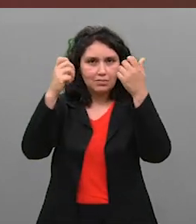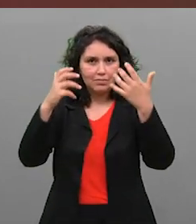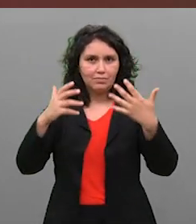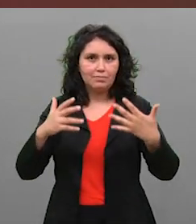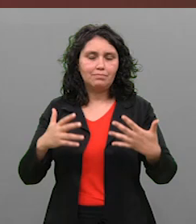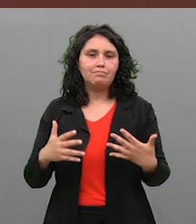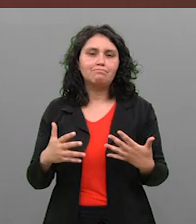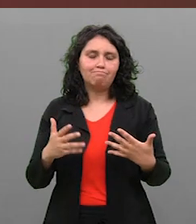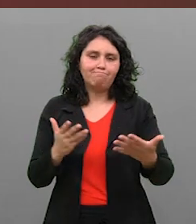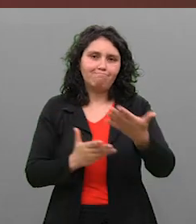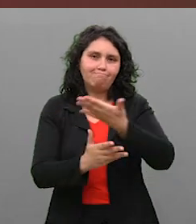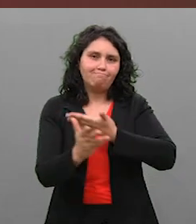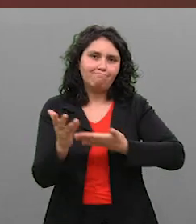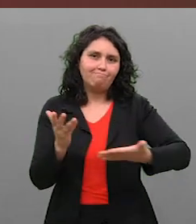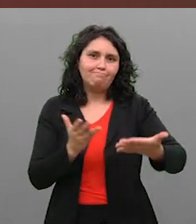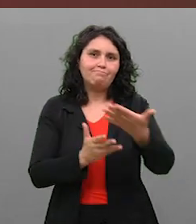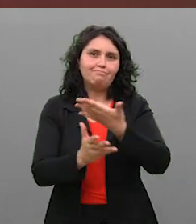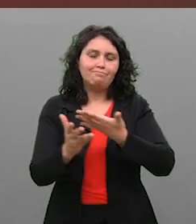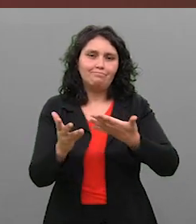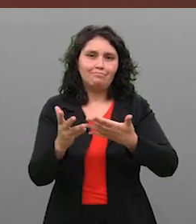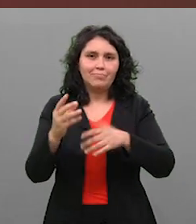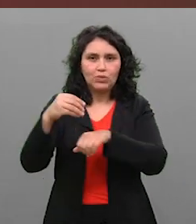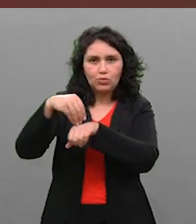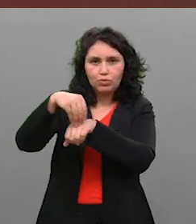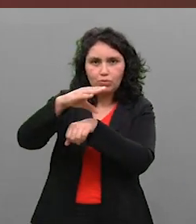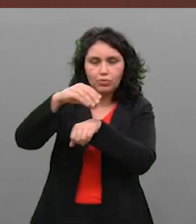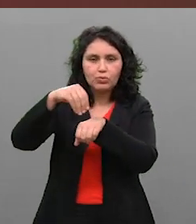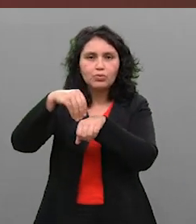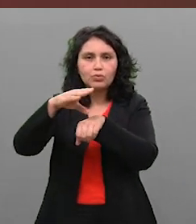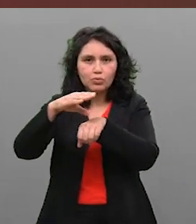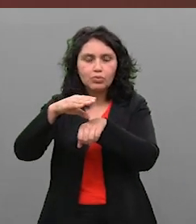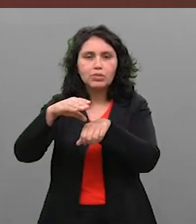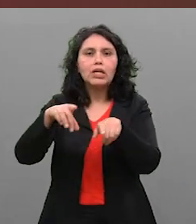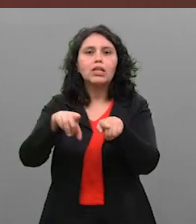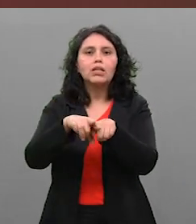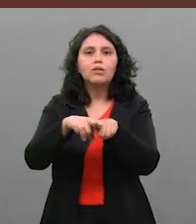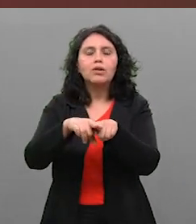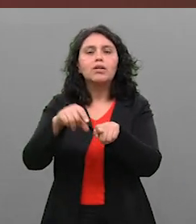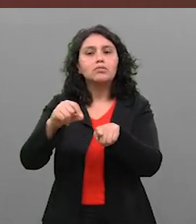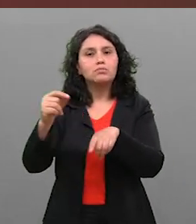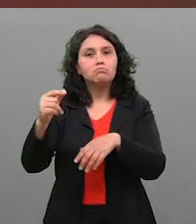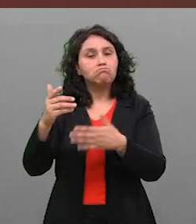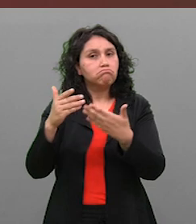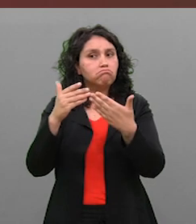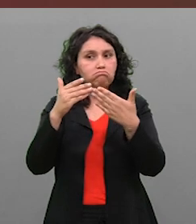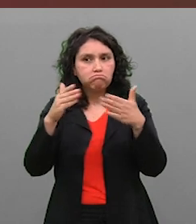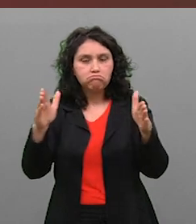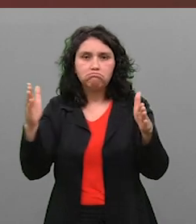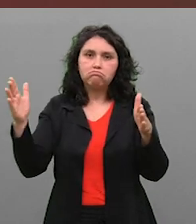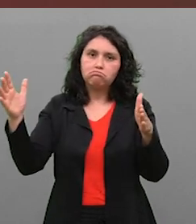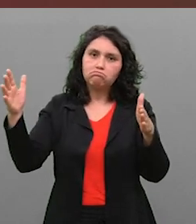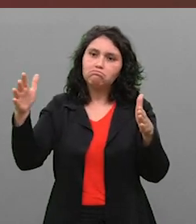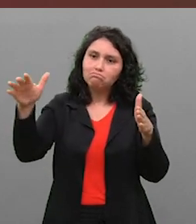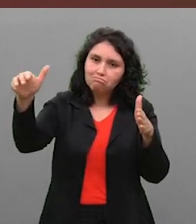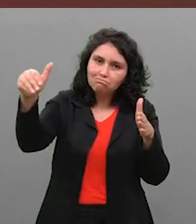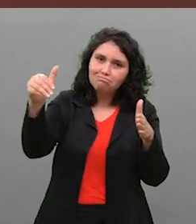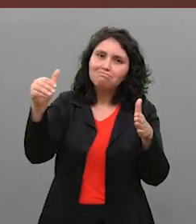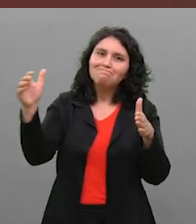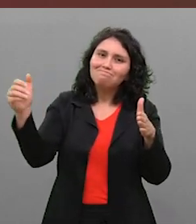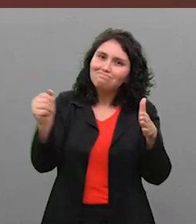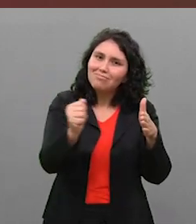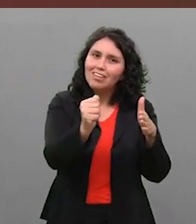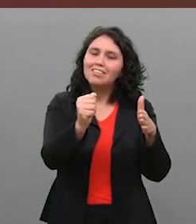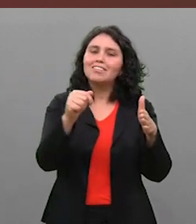obrigada por ter disponibilizado o seu tempo e ter vindo aqui na TV Câmara compartilhar conosco o teu conhecimento.